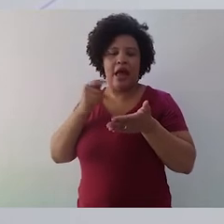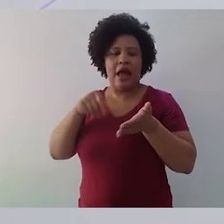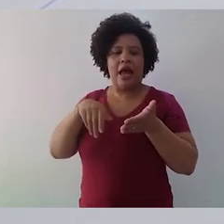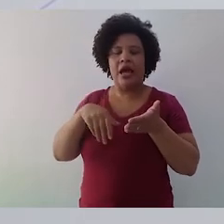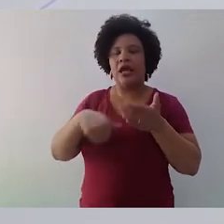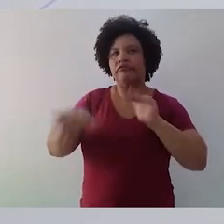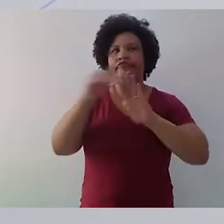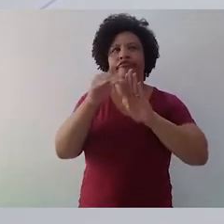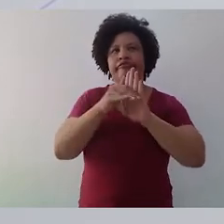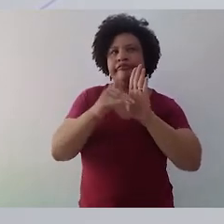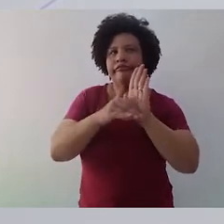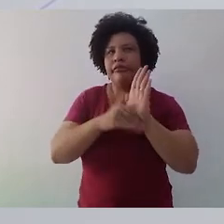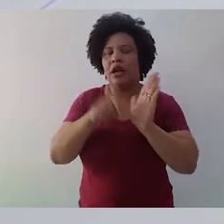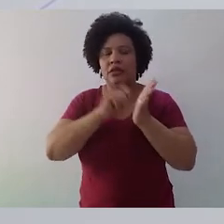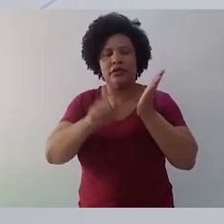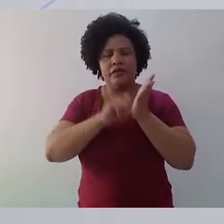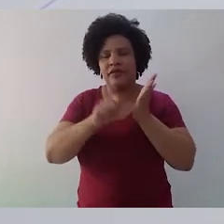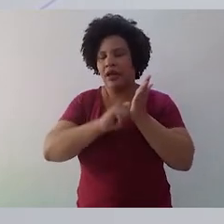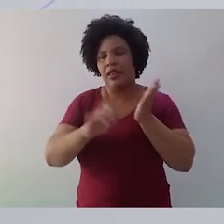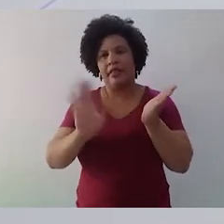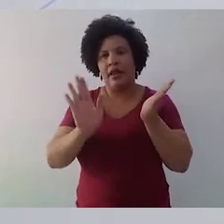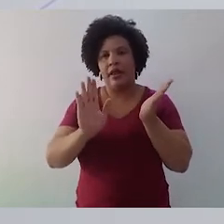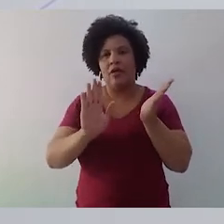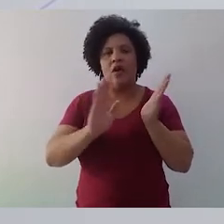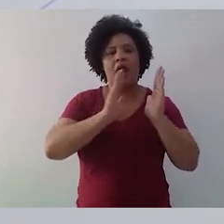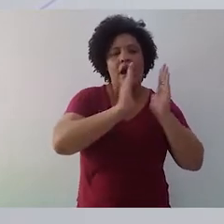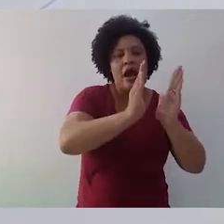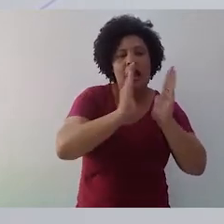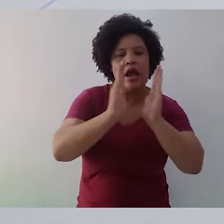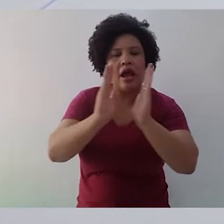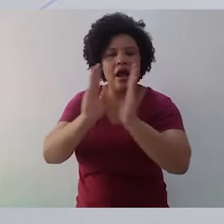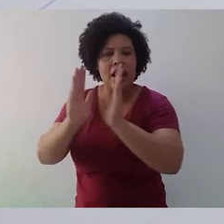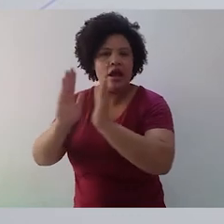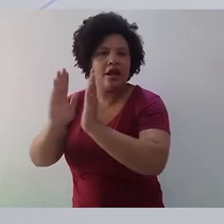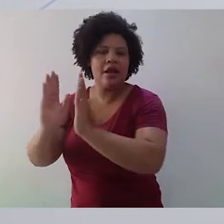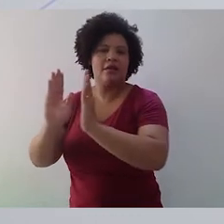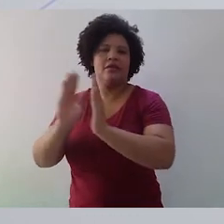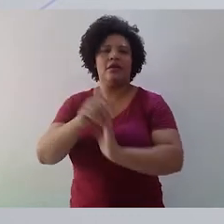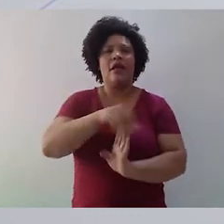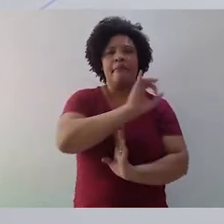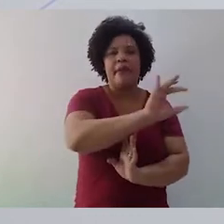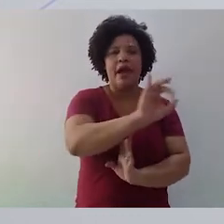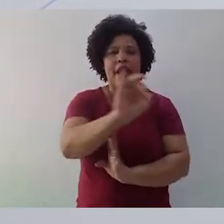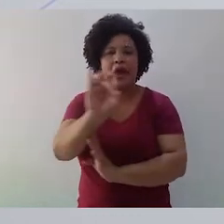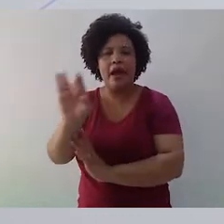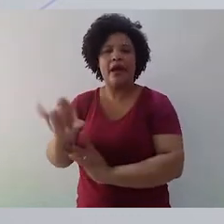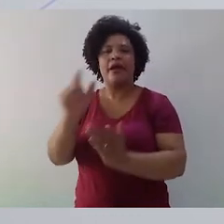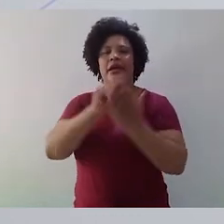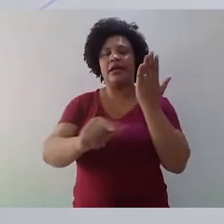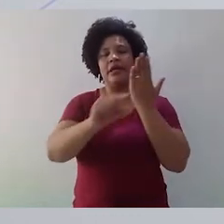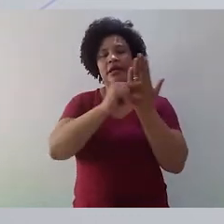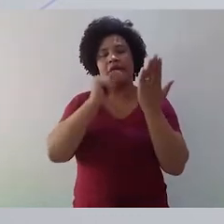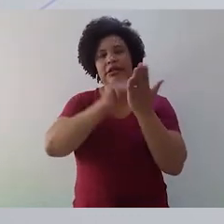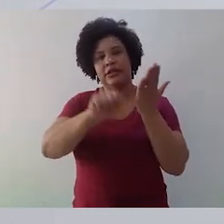o respeito a cada orador, a seu estilo, a cada escritor, ao que ele quer dizer é